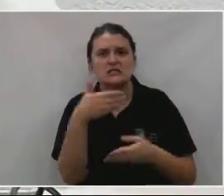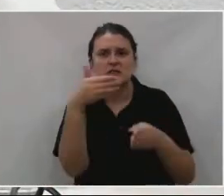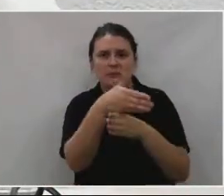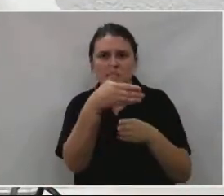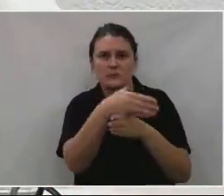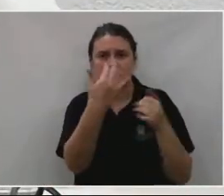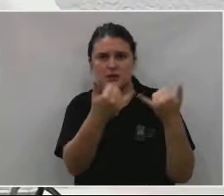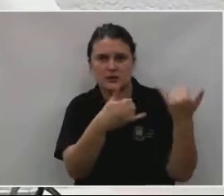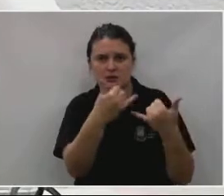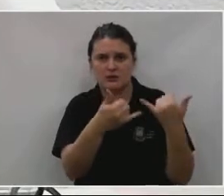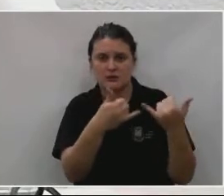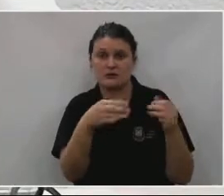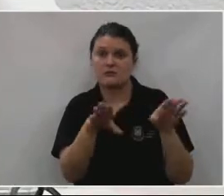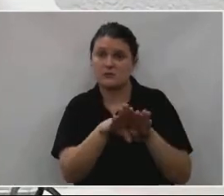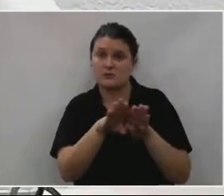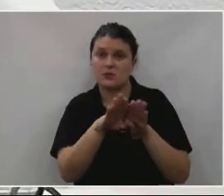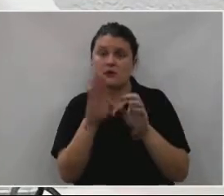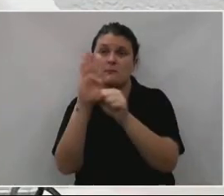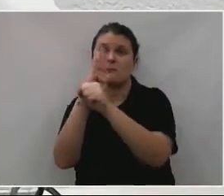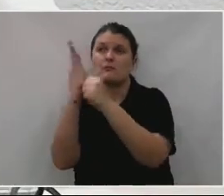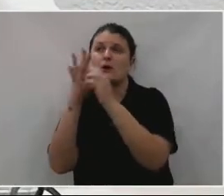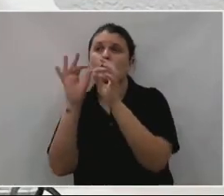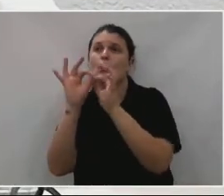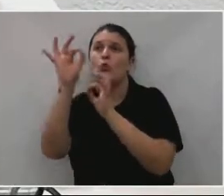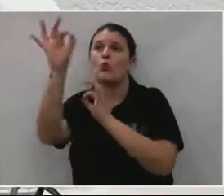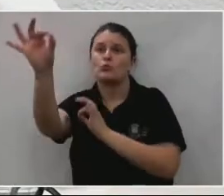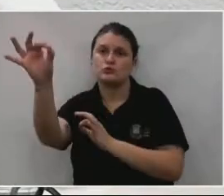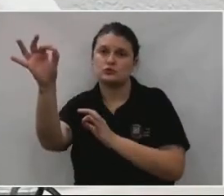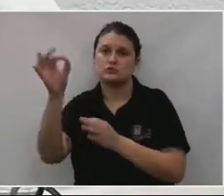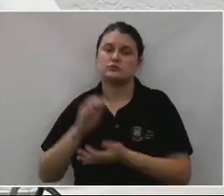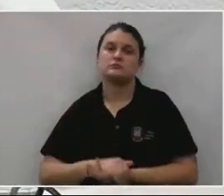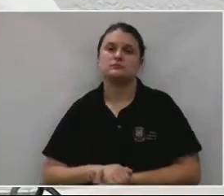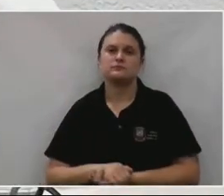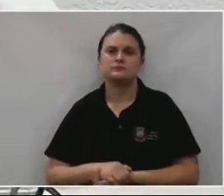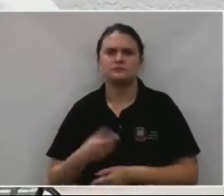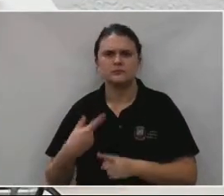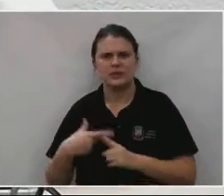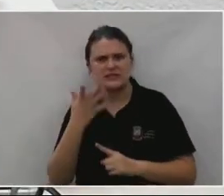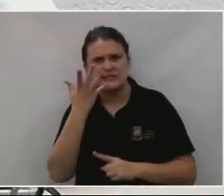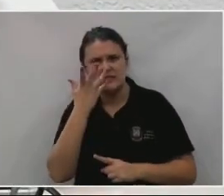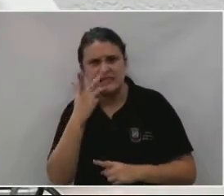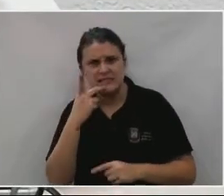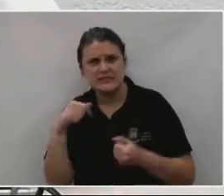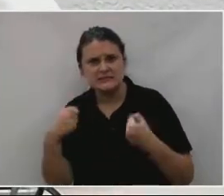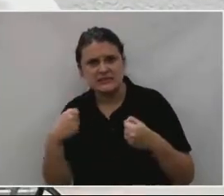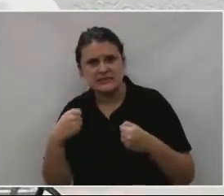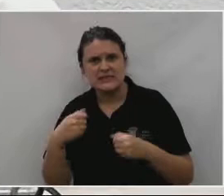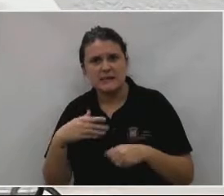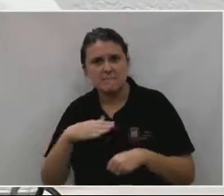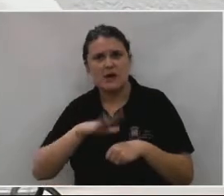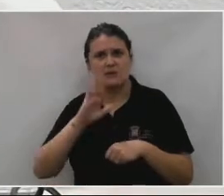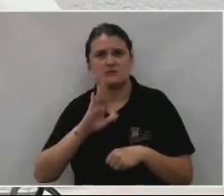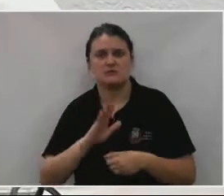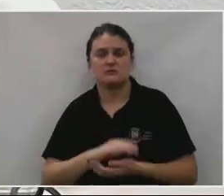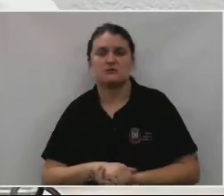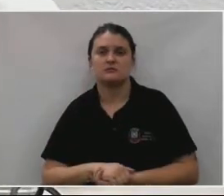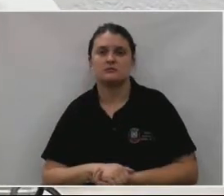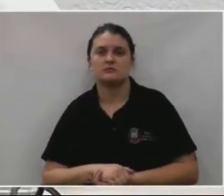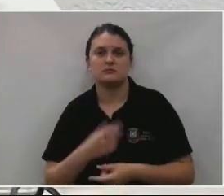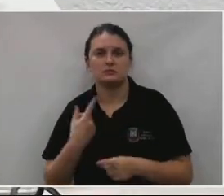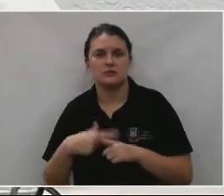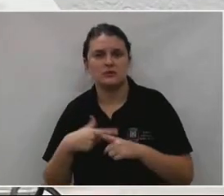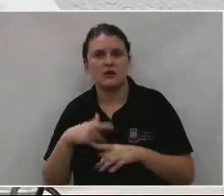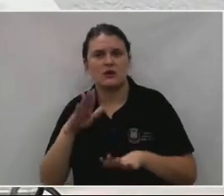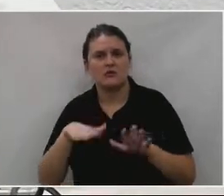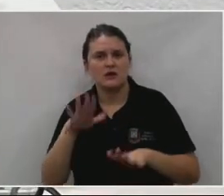e na periferia. porque essas crianças são as que mais necessitam de um lazer. Porque elas,